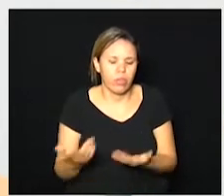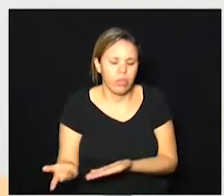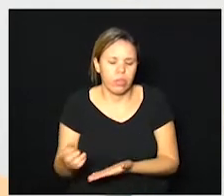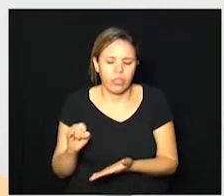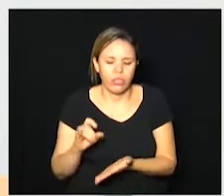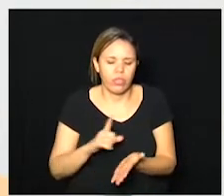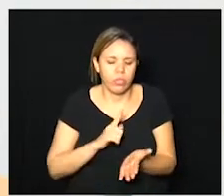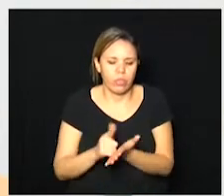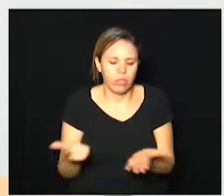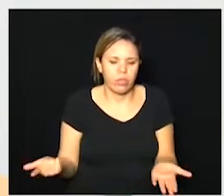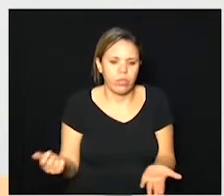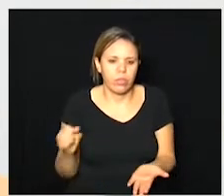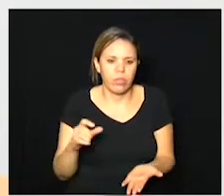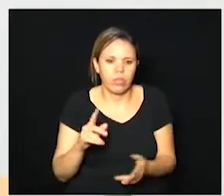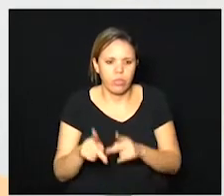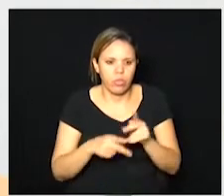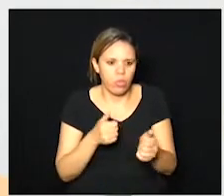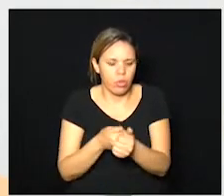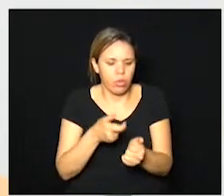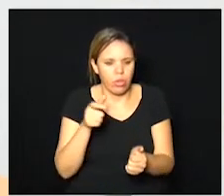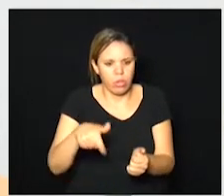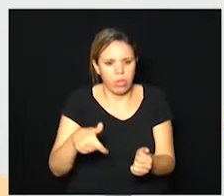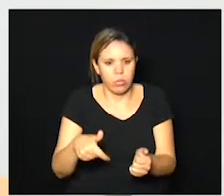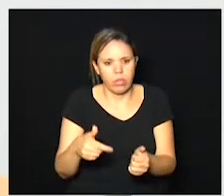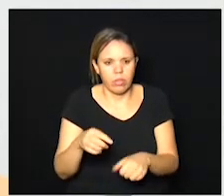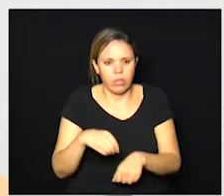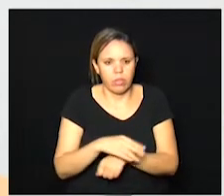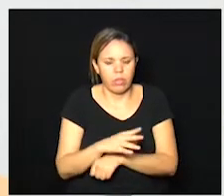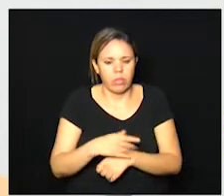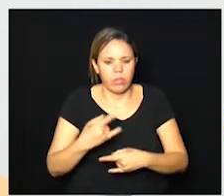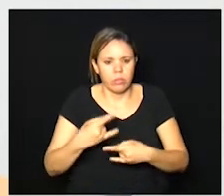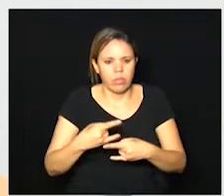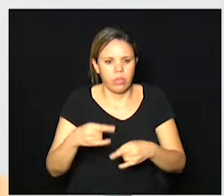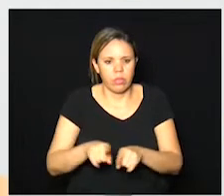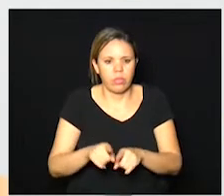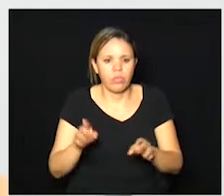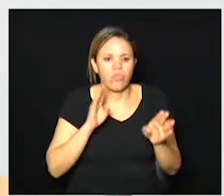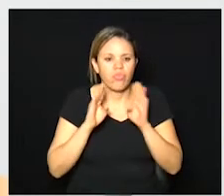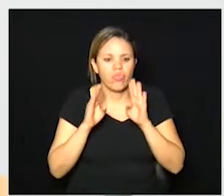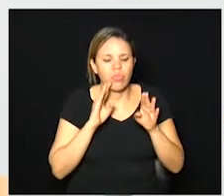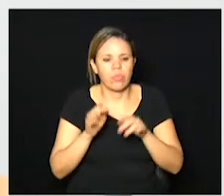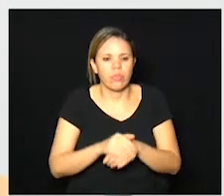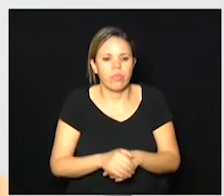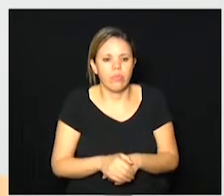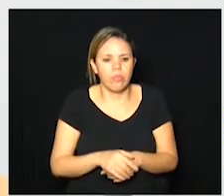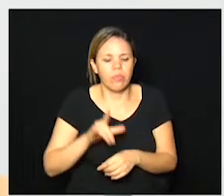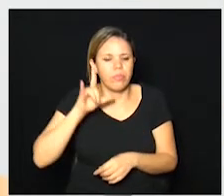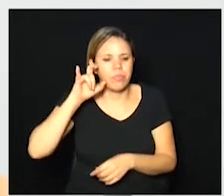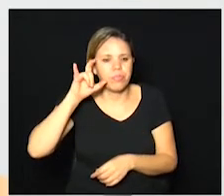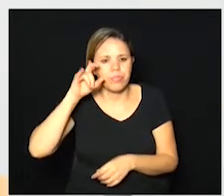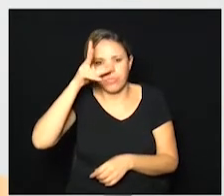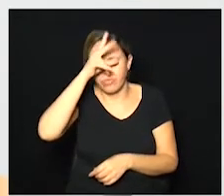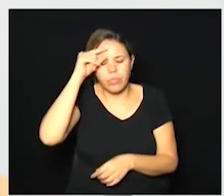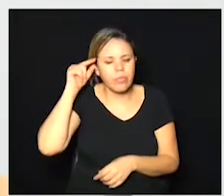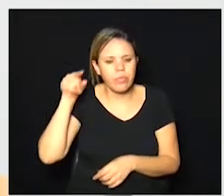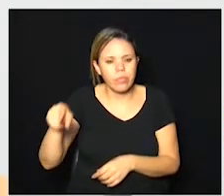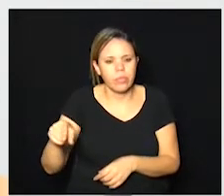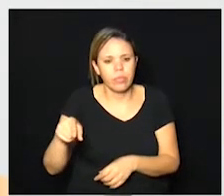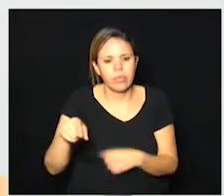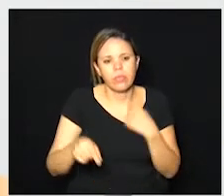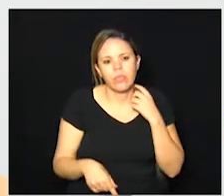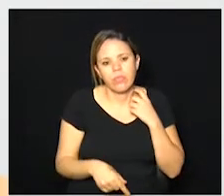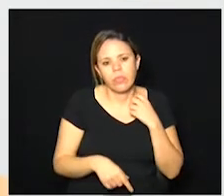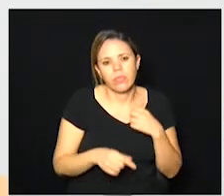e os internautas que nos acompanham aqui nessa transmissão tanto no Facebook quanto no Instagram do prefeito na página pública do